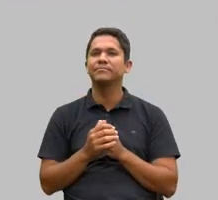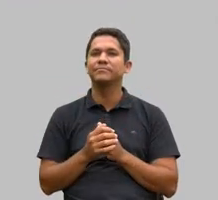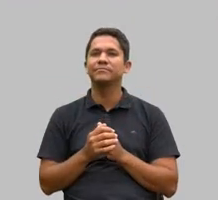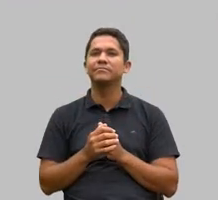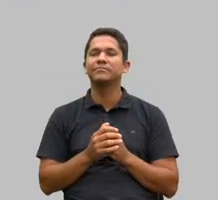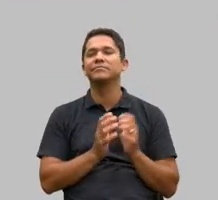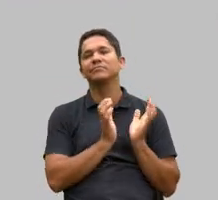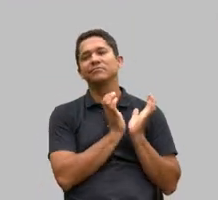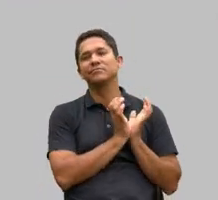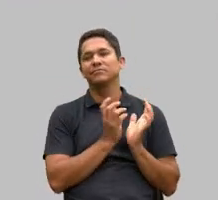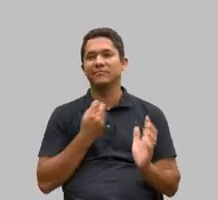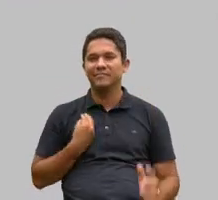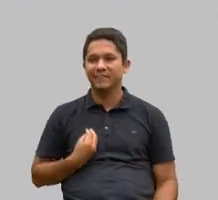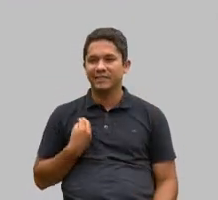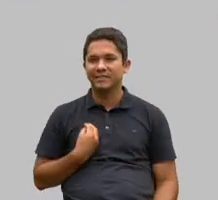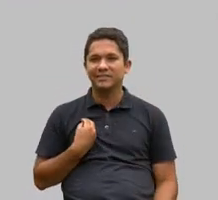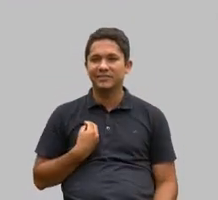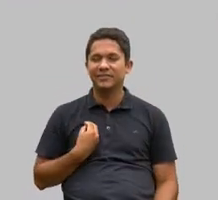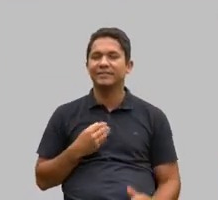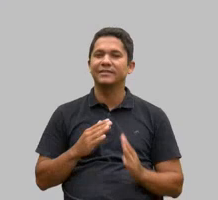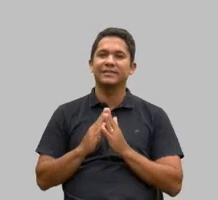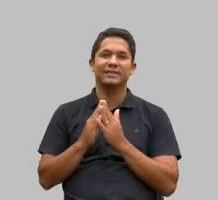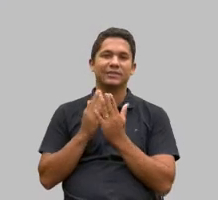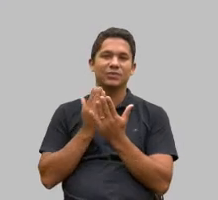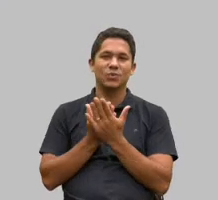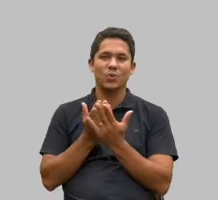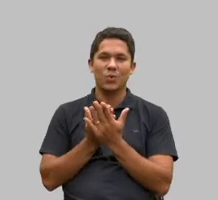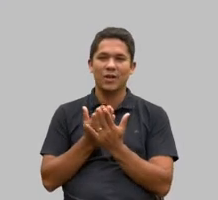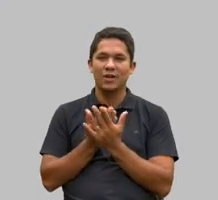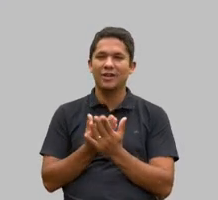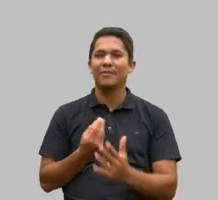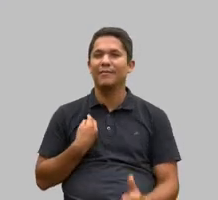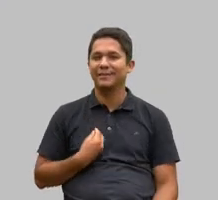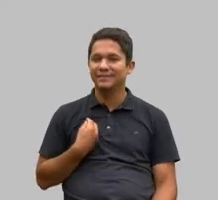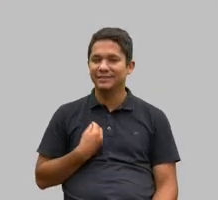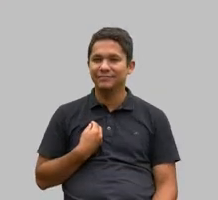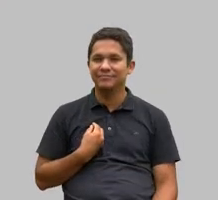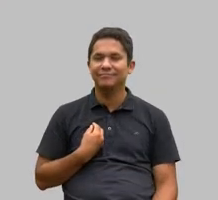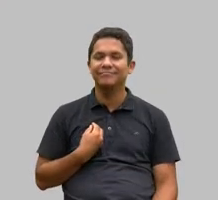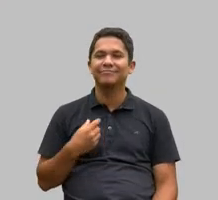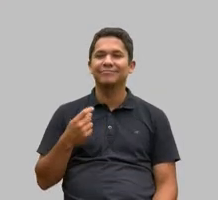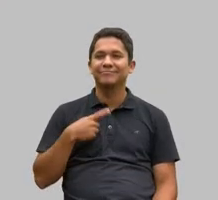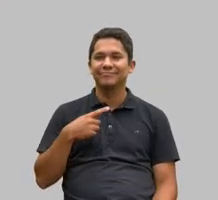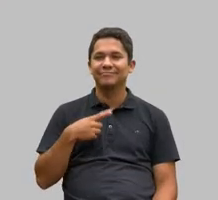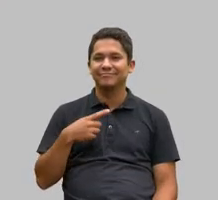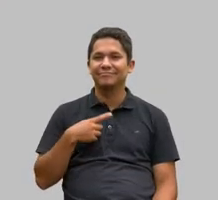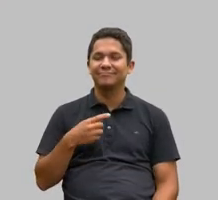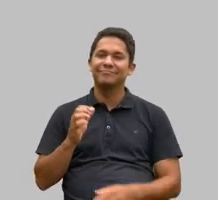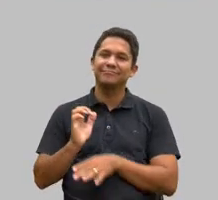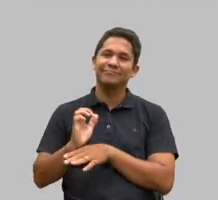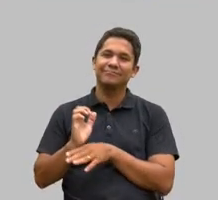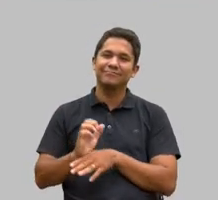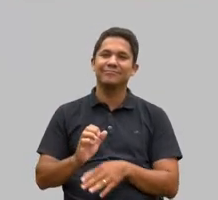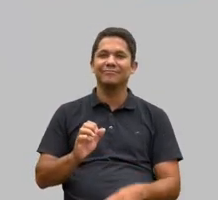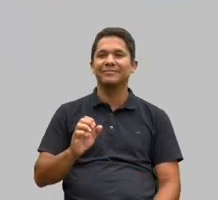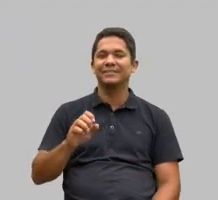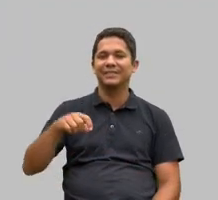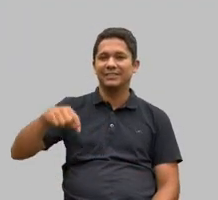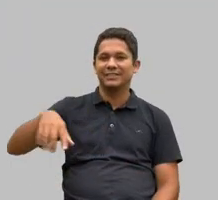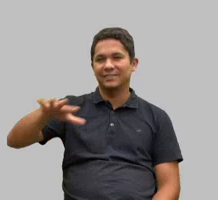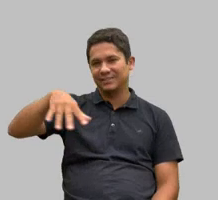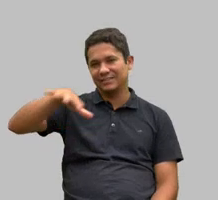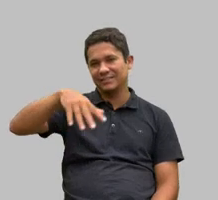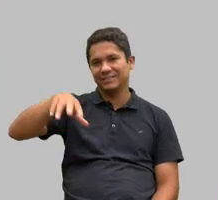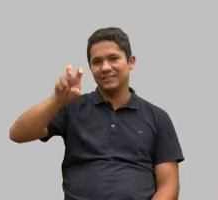presente as escolas aqui presentes nós tínhamos no estado 52 escolas especiais